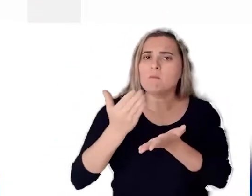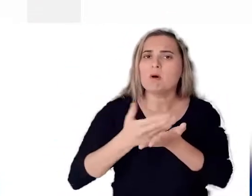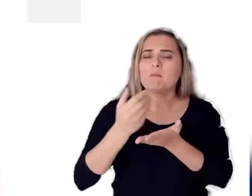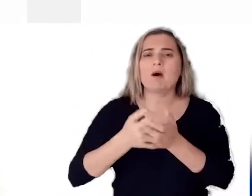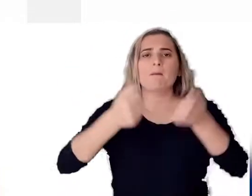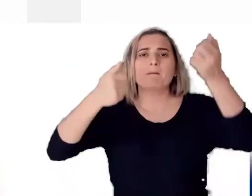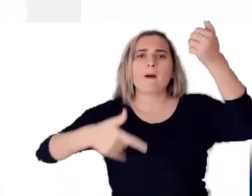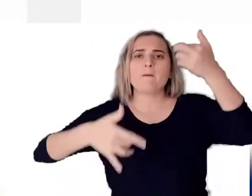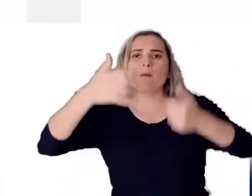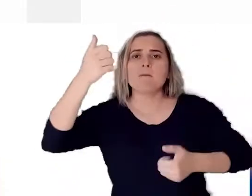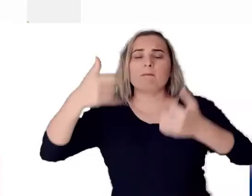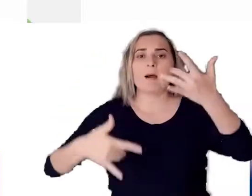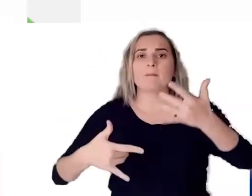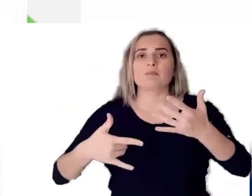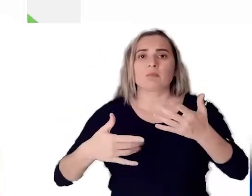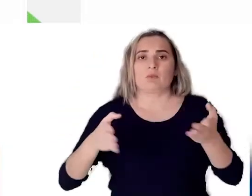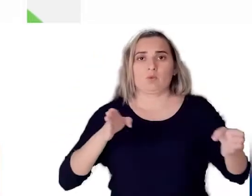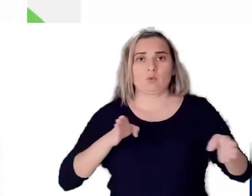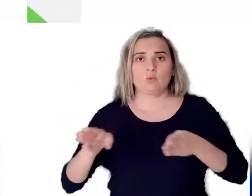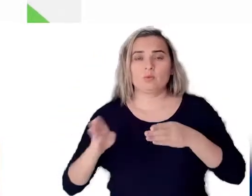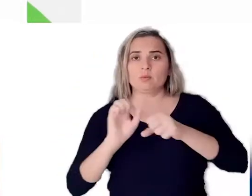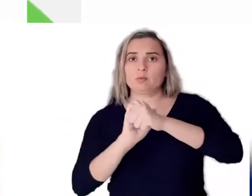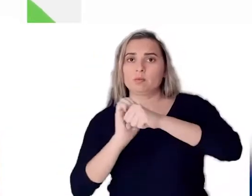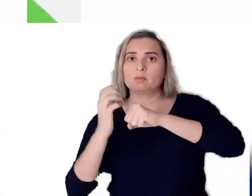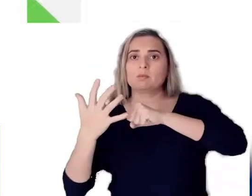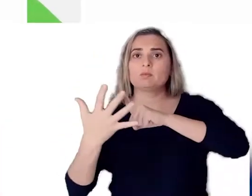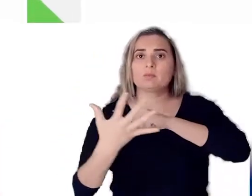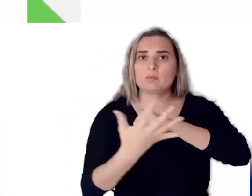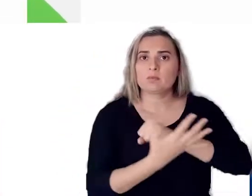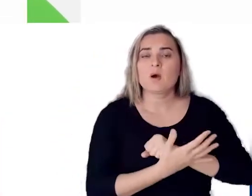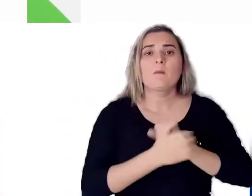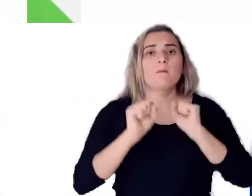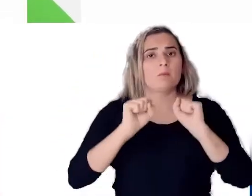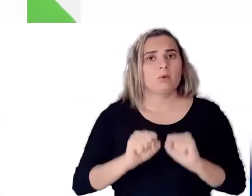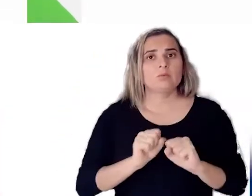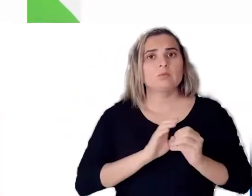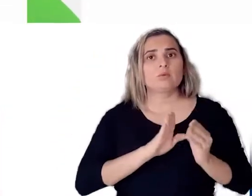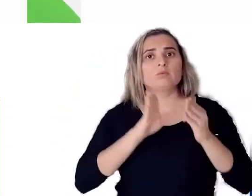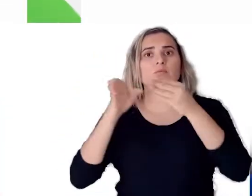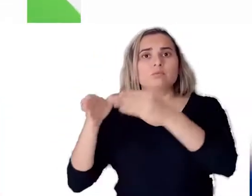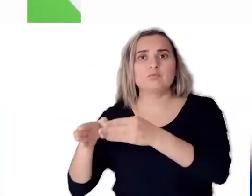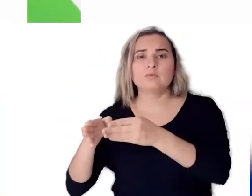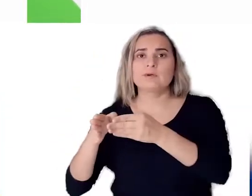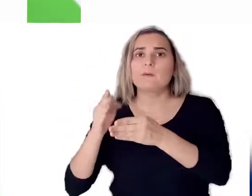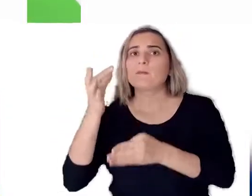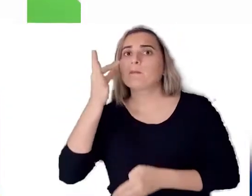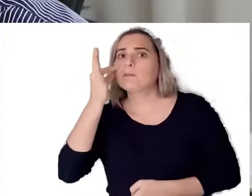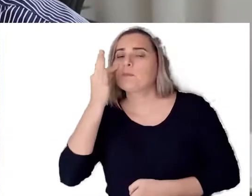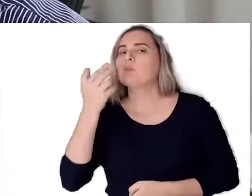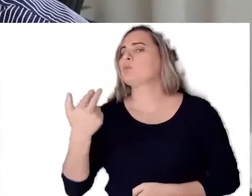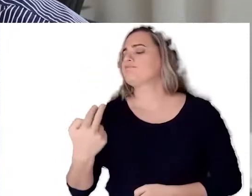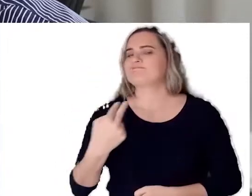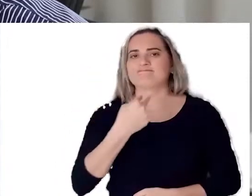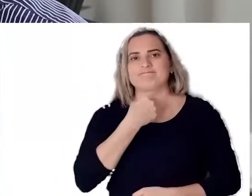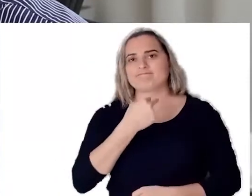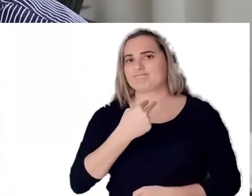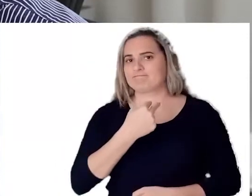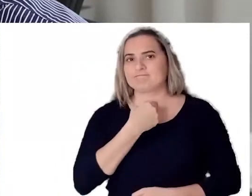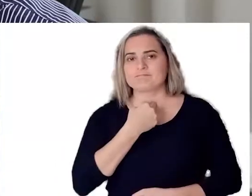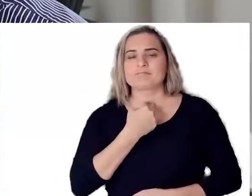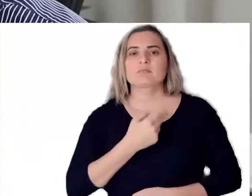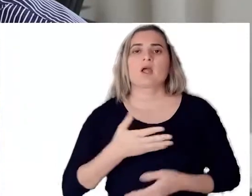dúvidas. Durante a pandemia, a justificativa presencial feita nos cartórios eleitorais está suspensa. Até agora,